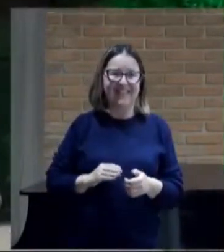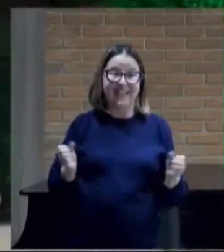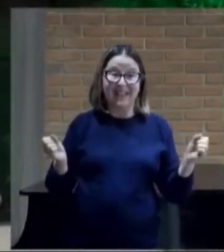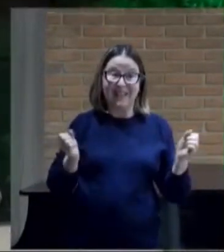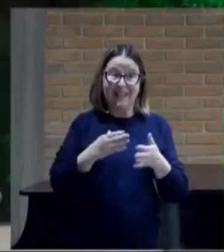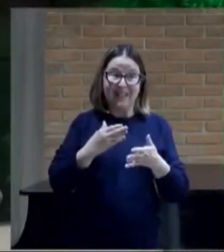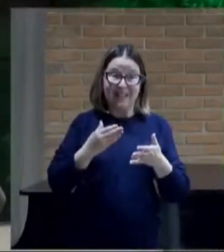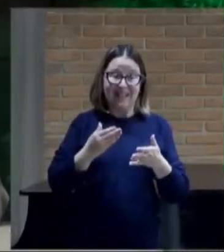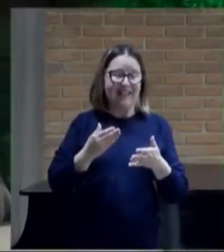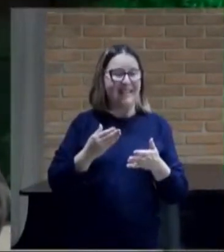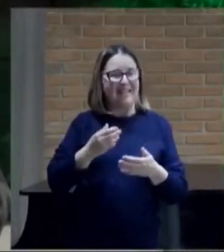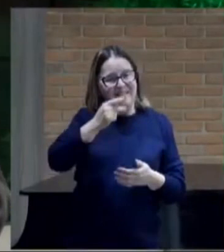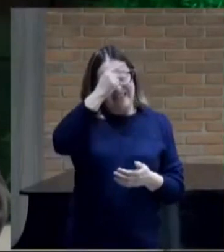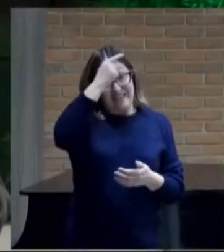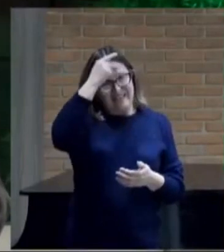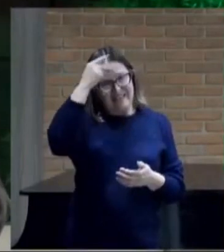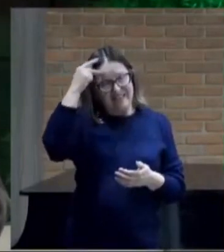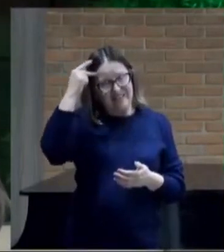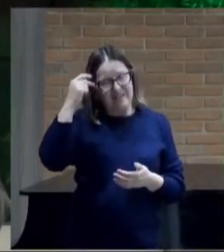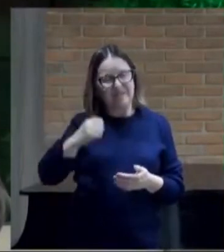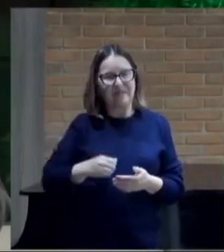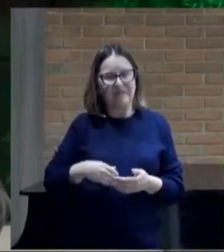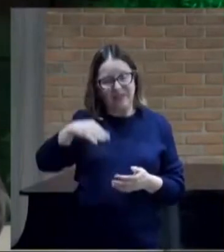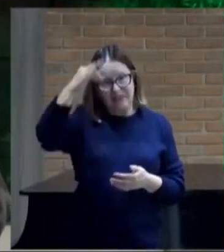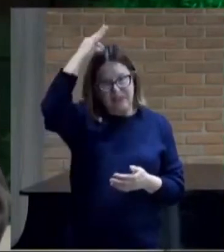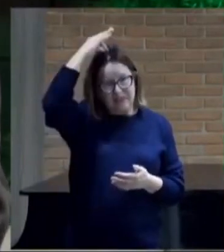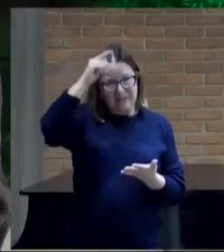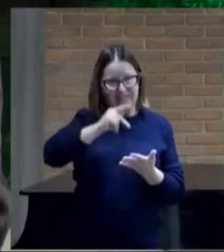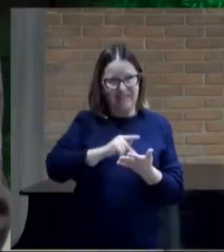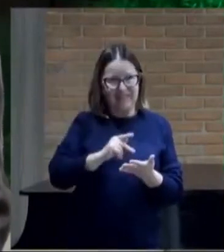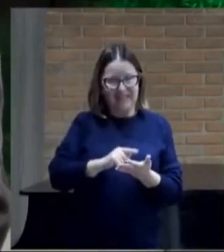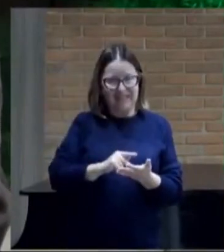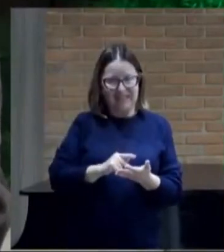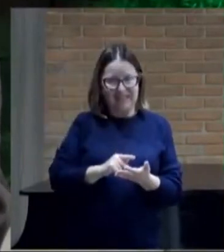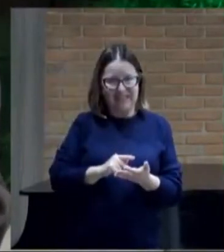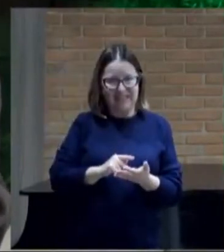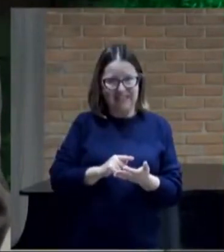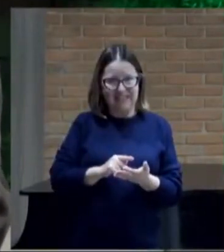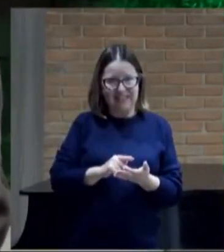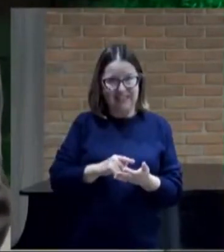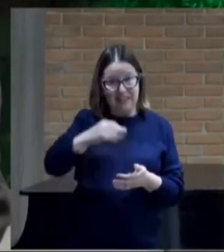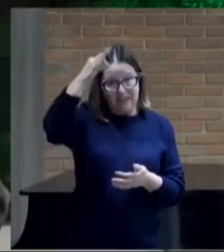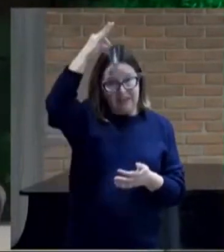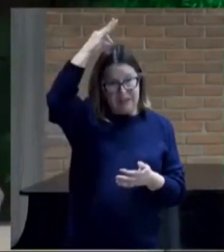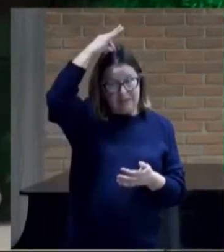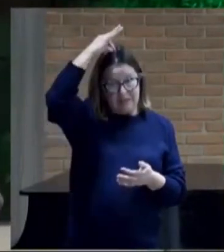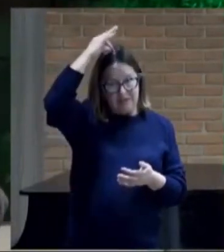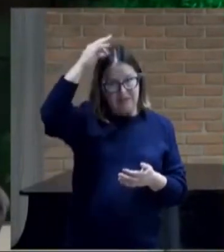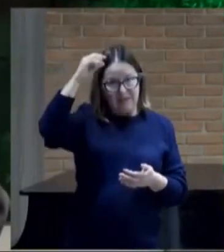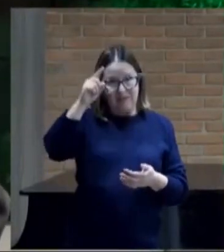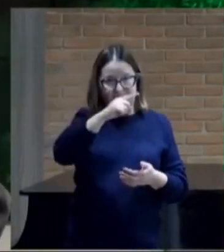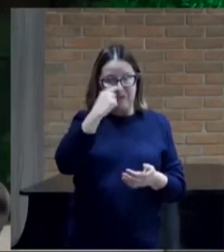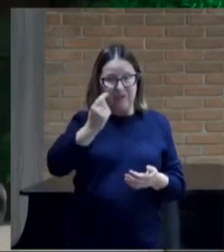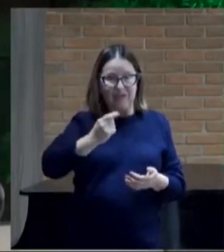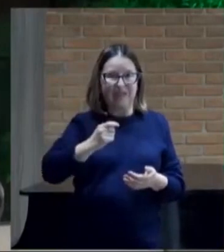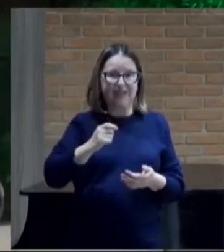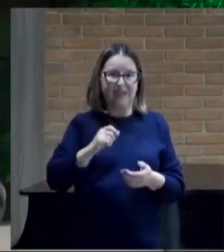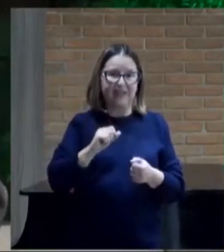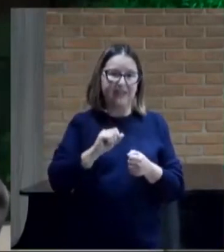nova criatura o espírito da verdade é o espírito que nos convence do